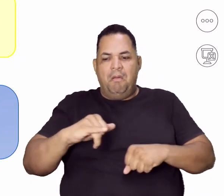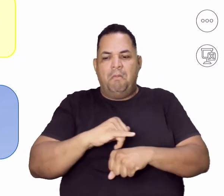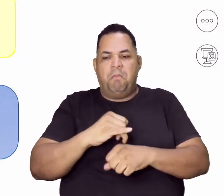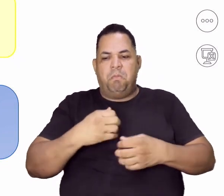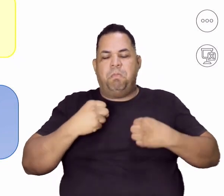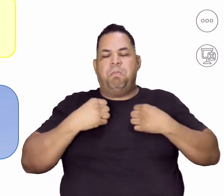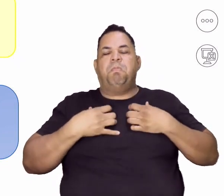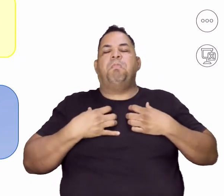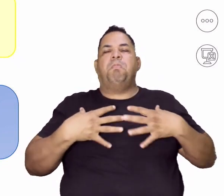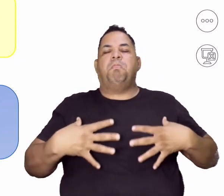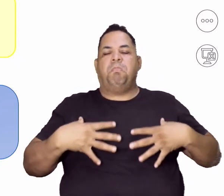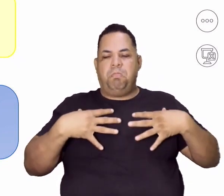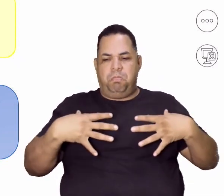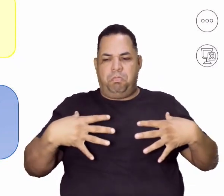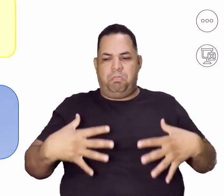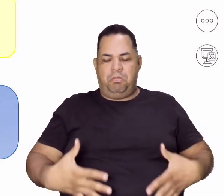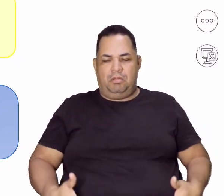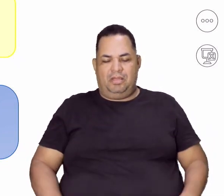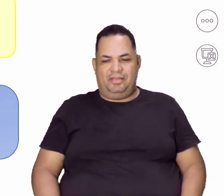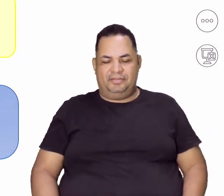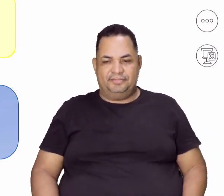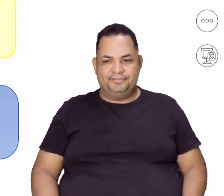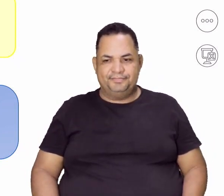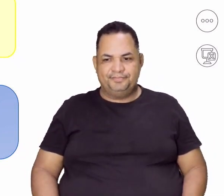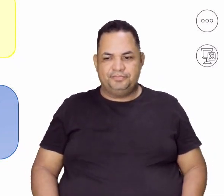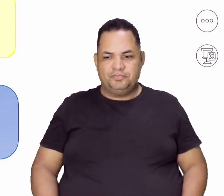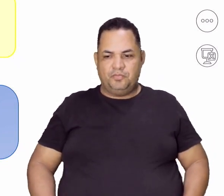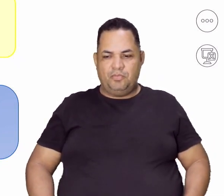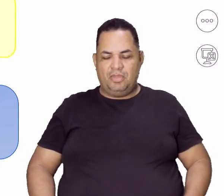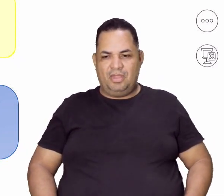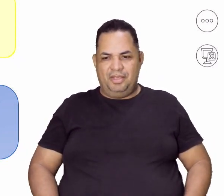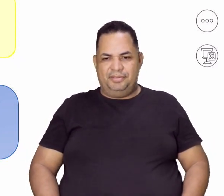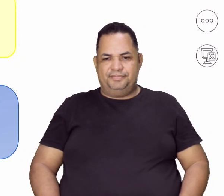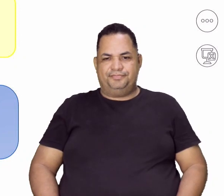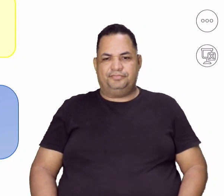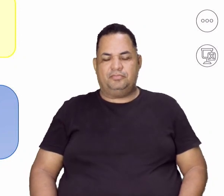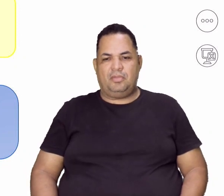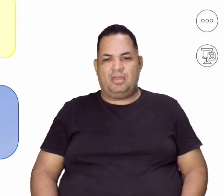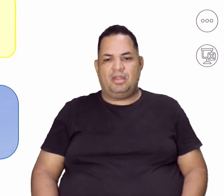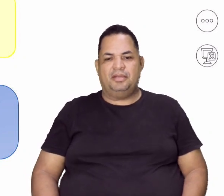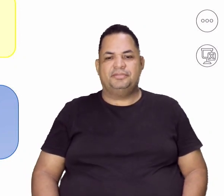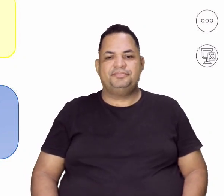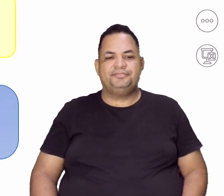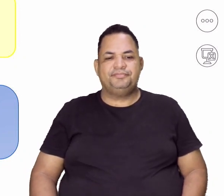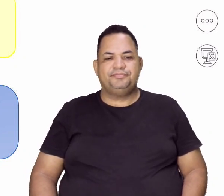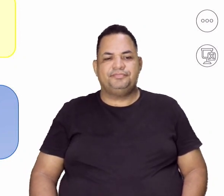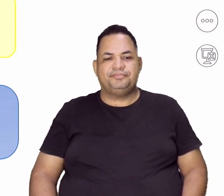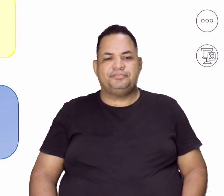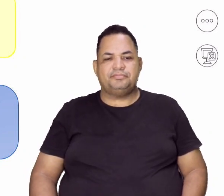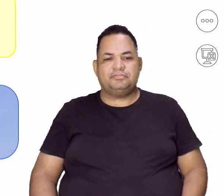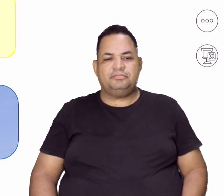ficar inchado, eu vou isso, eu vou aquilo outro, né? Vai se punindo. Tem também aqui, olha só, o uso de